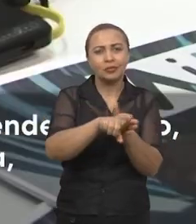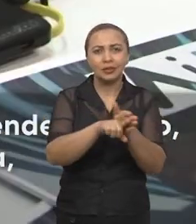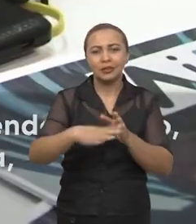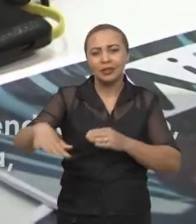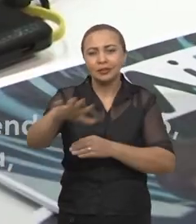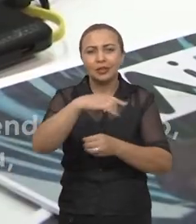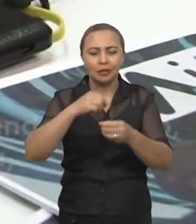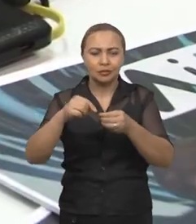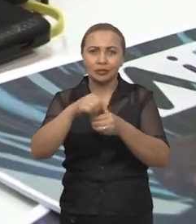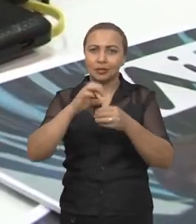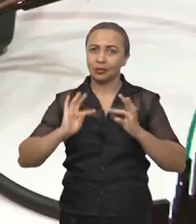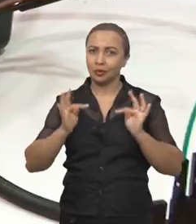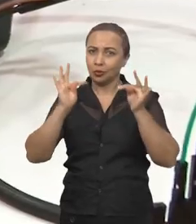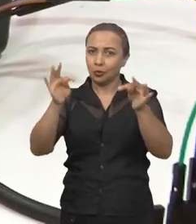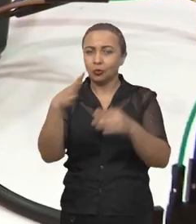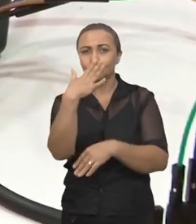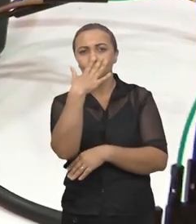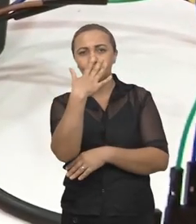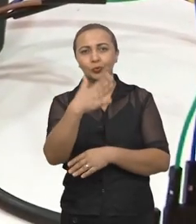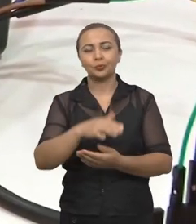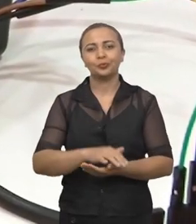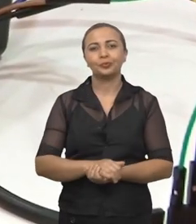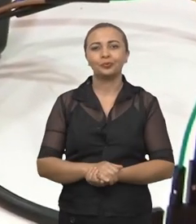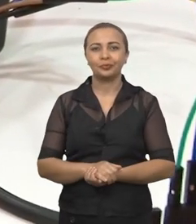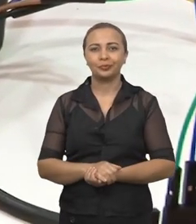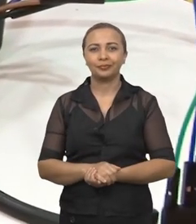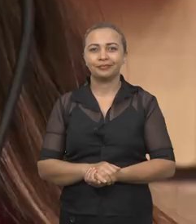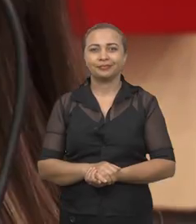área por meio da Célula de Tecnologia Assistiva.